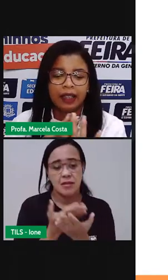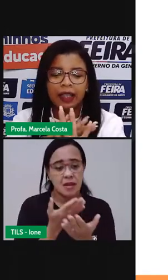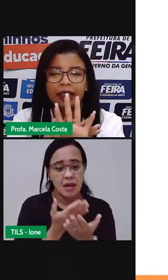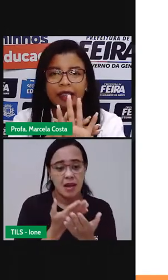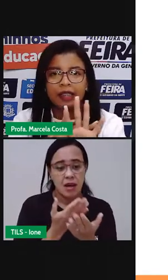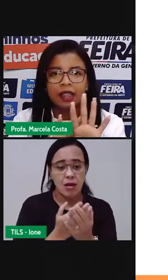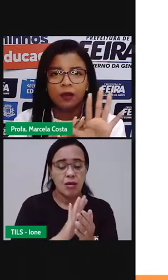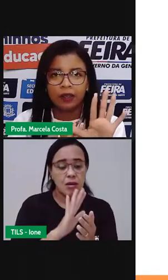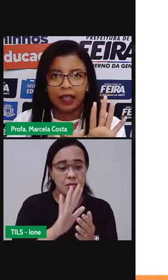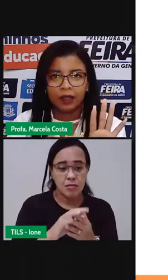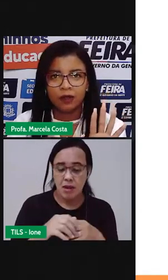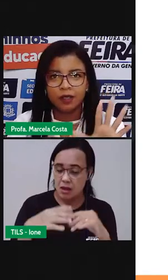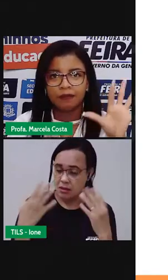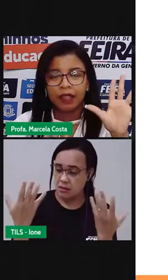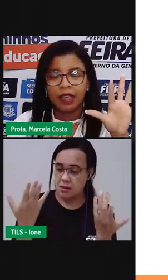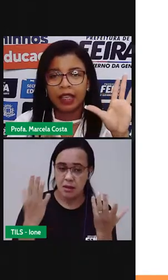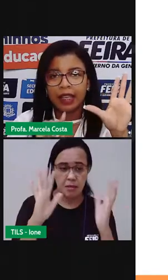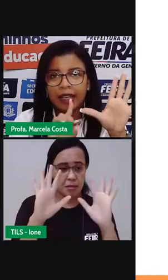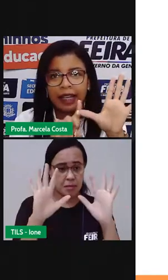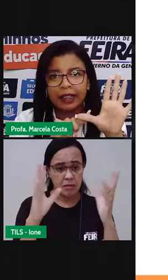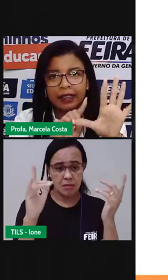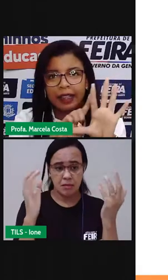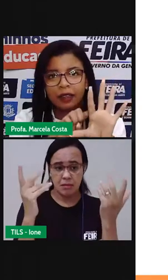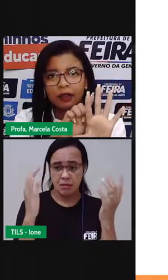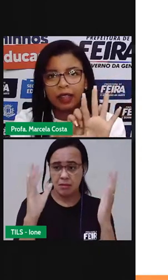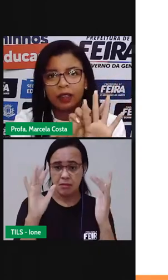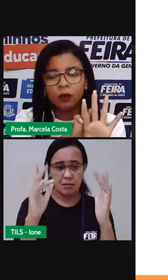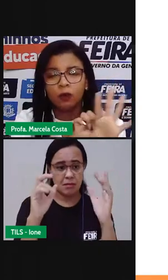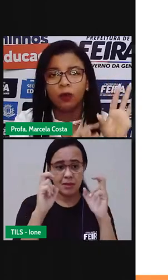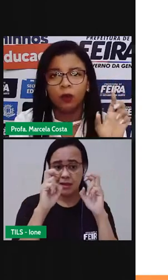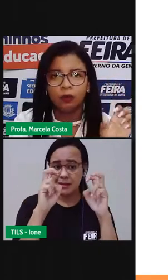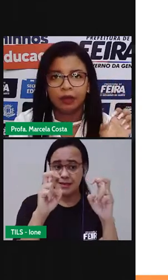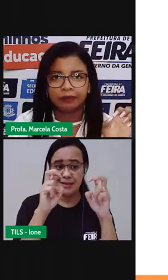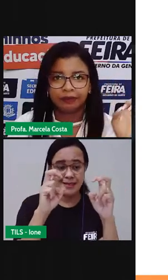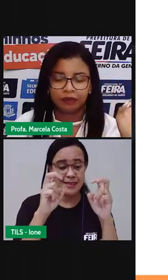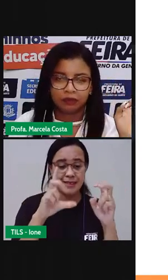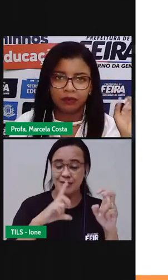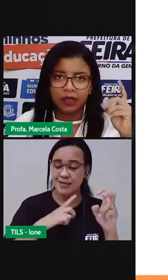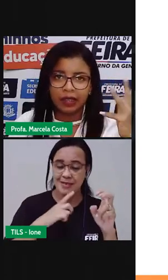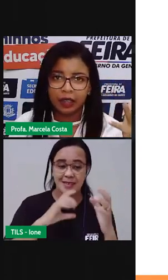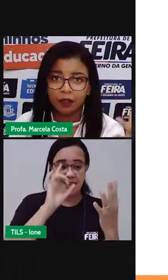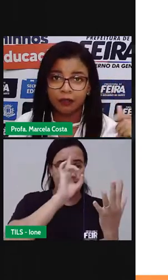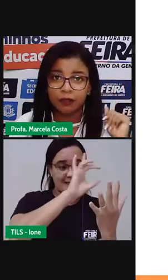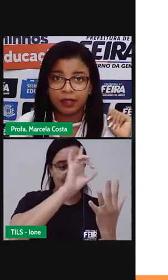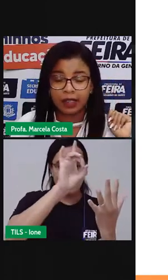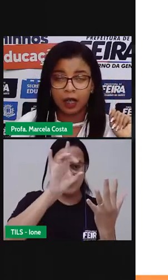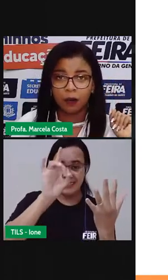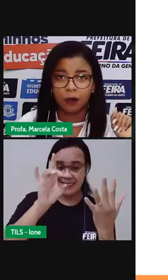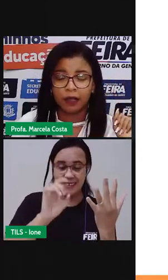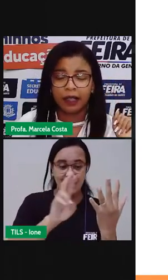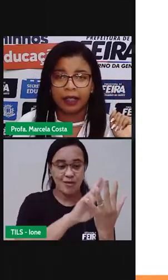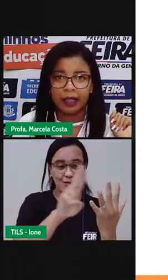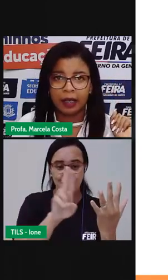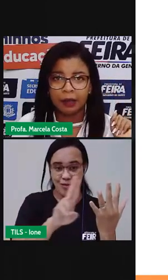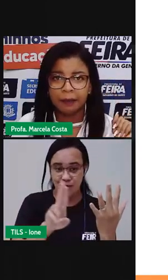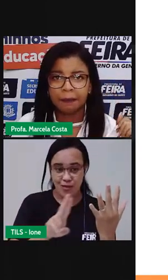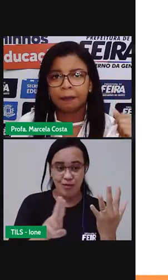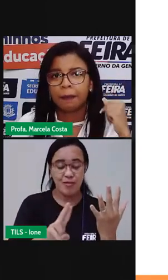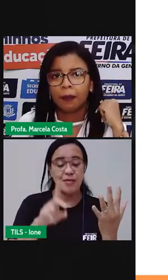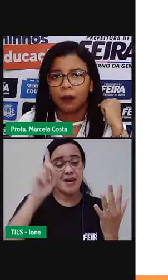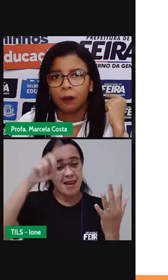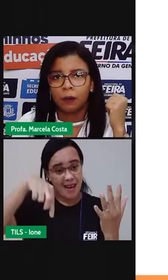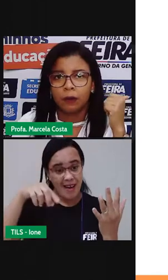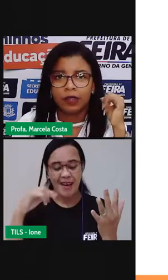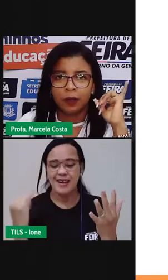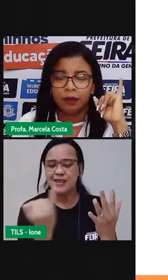mão tem ali cinco dedos e que cada dedo tem um nome, tem uma função. Então, lembra?